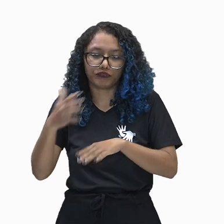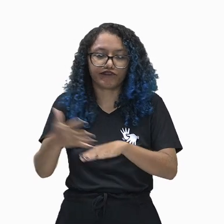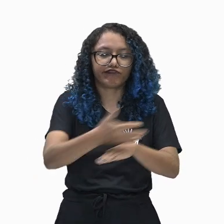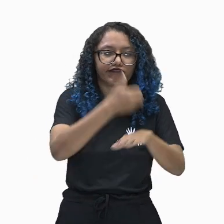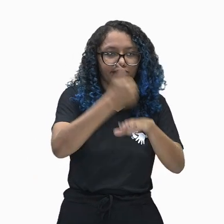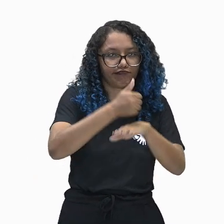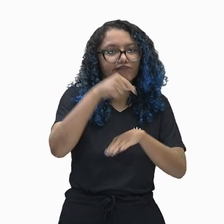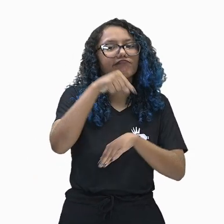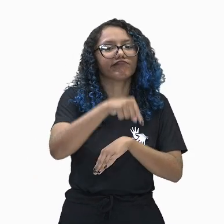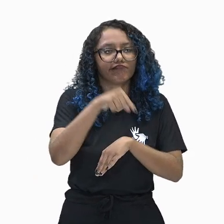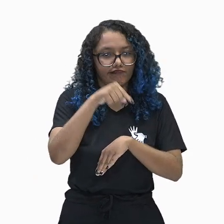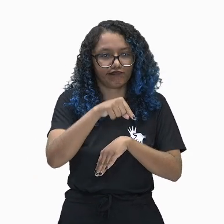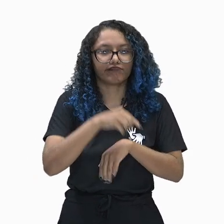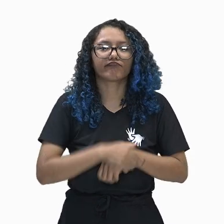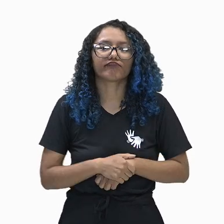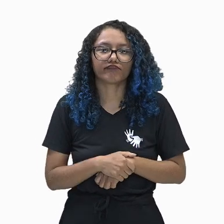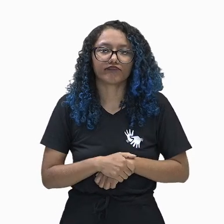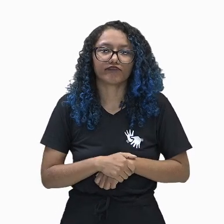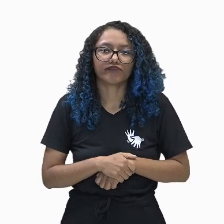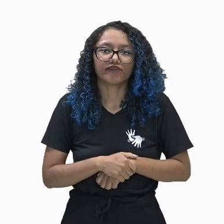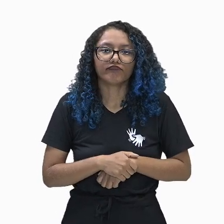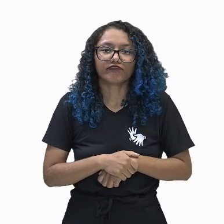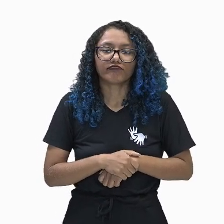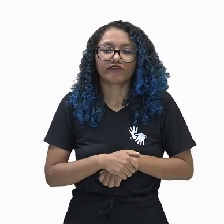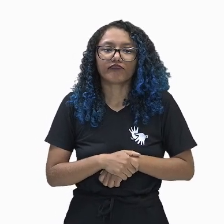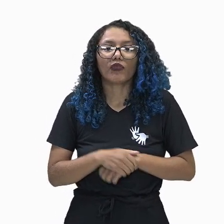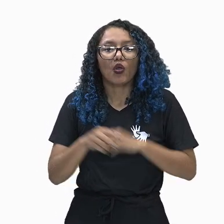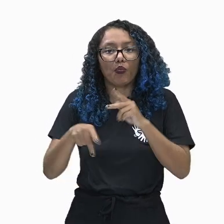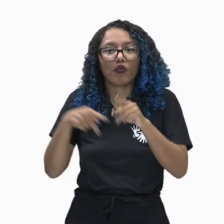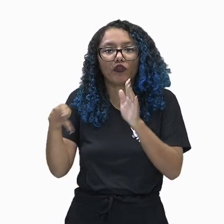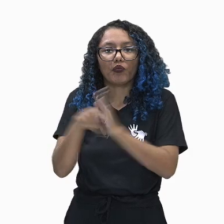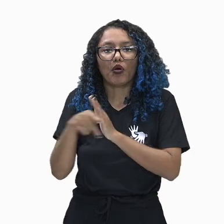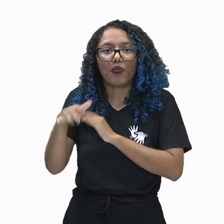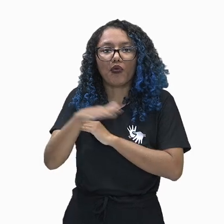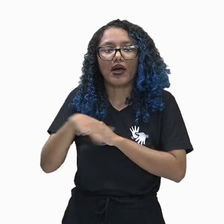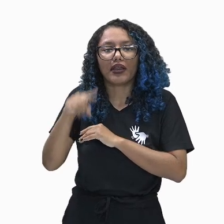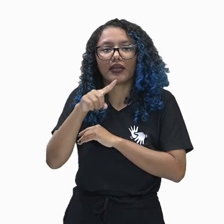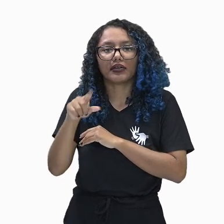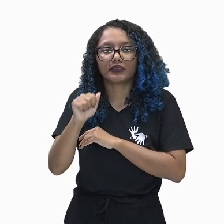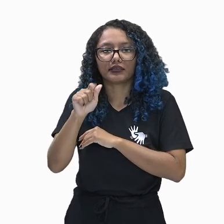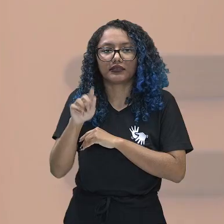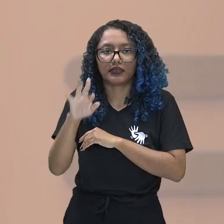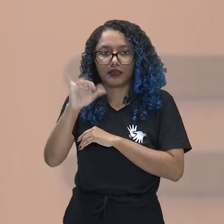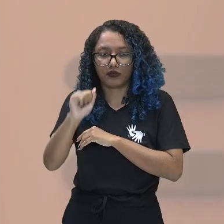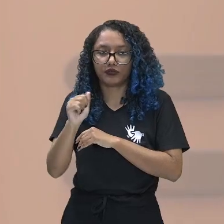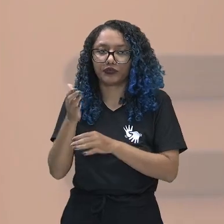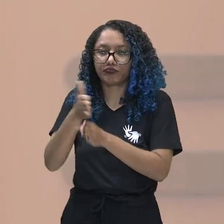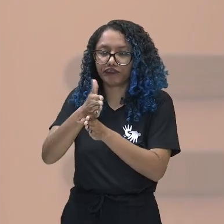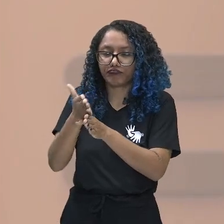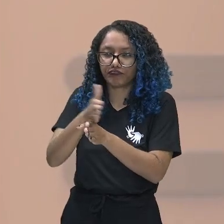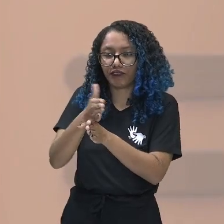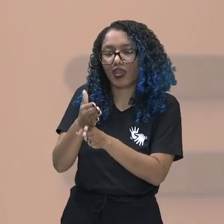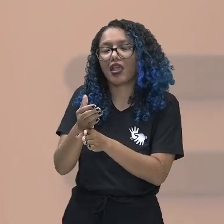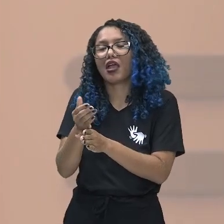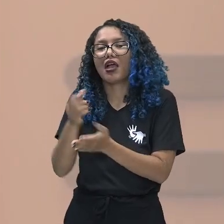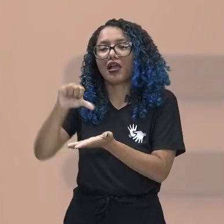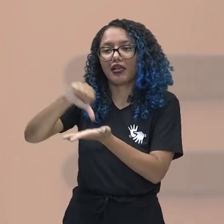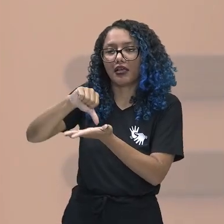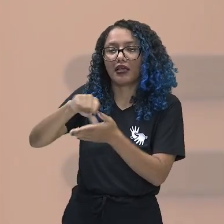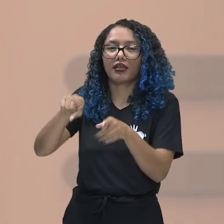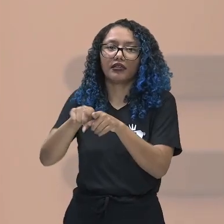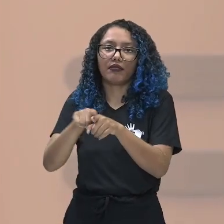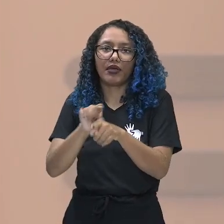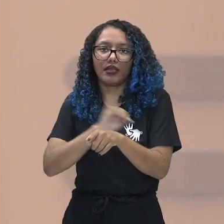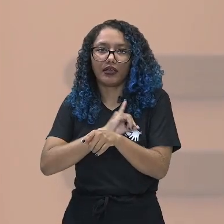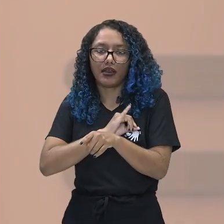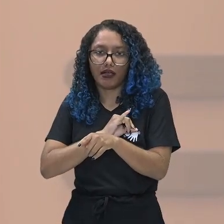povo originário, então, dos Montes Zagros, atual fronteira entre Irã e Iraque. Então, percebam também que essa